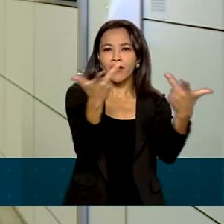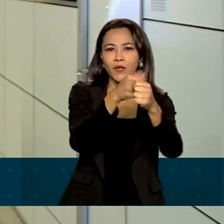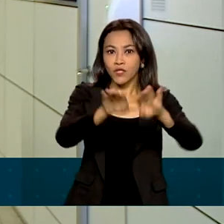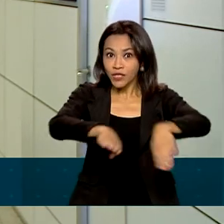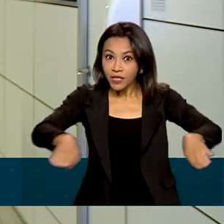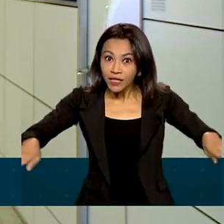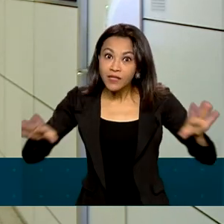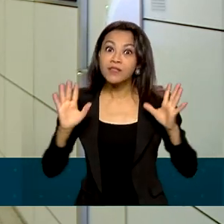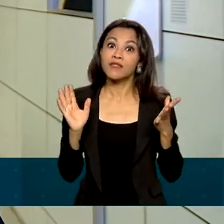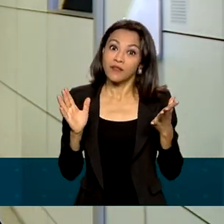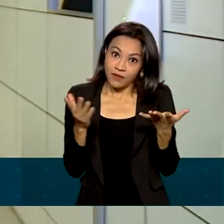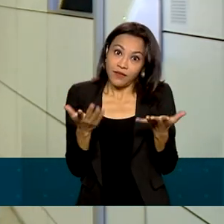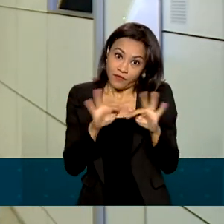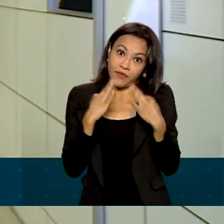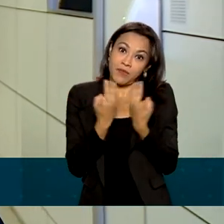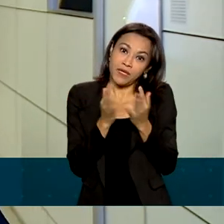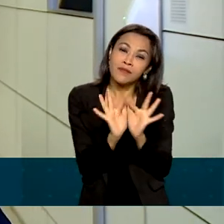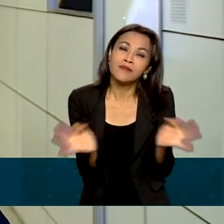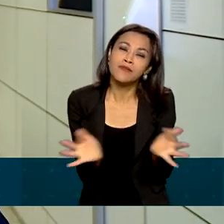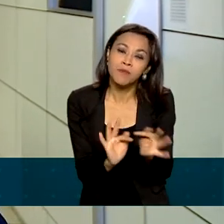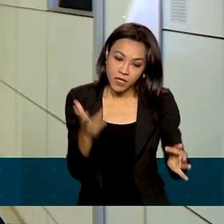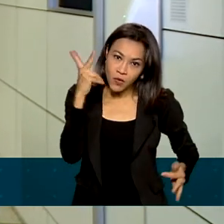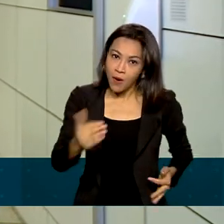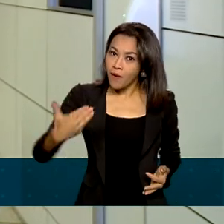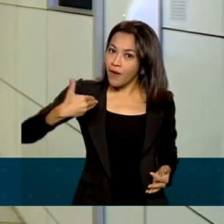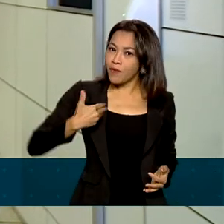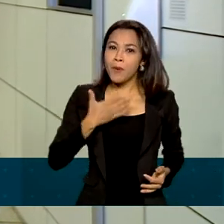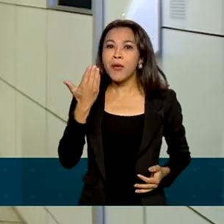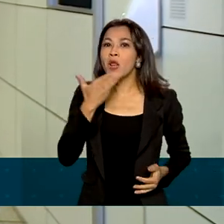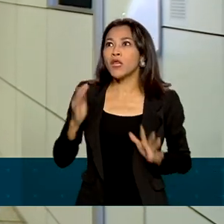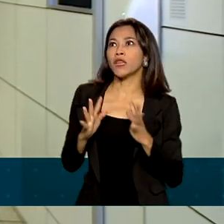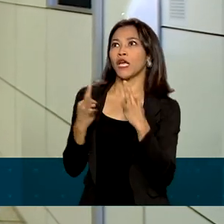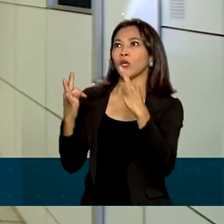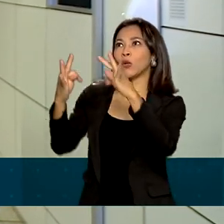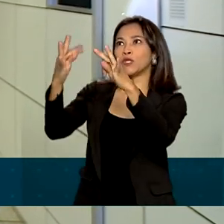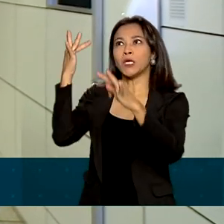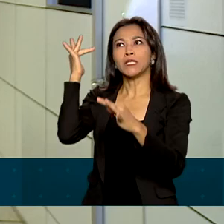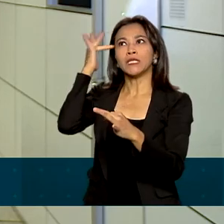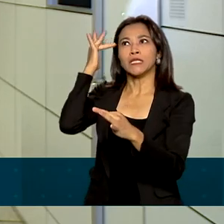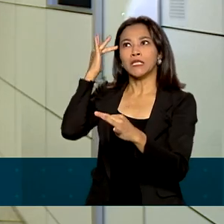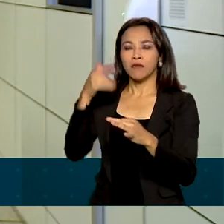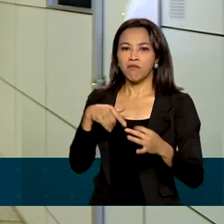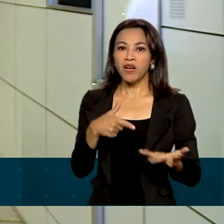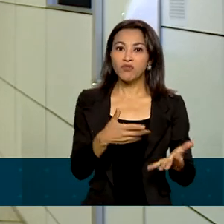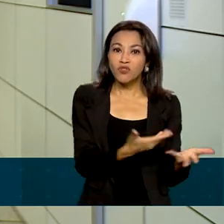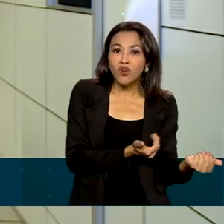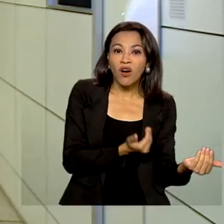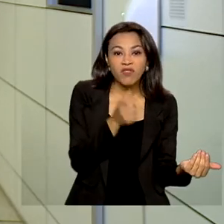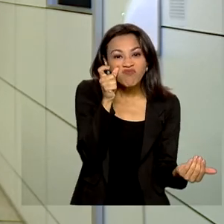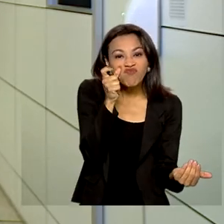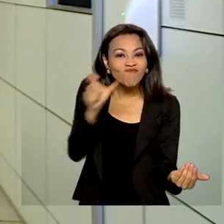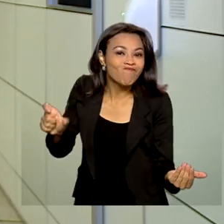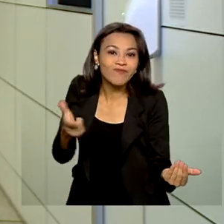famílias humildes, como eu fui. Não adianta a gente ter a melhor tecnologia do planeta se nós não tivermos jovens interessados nas carreiras de ciência e tecnologia.